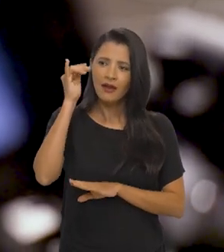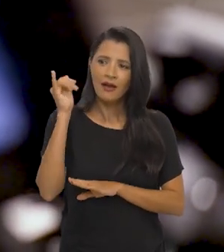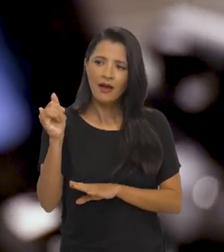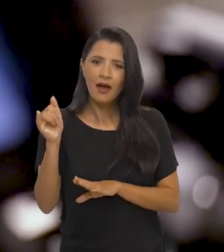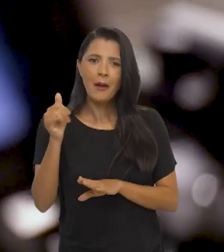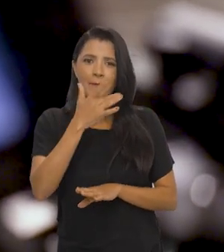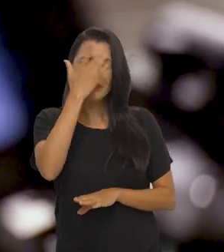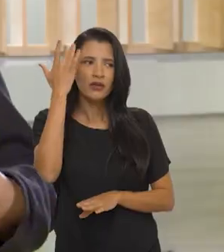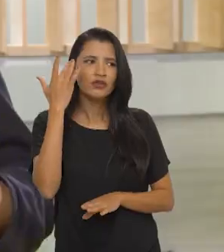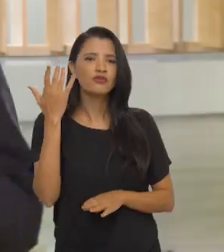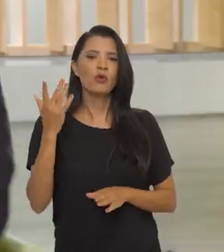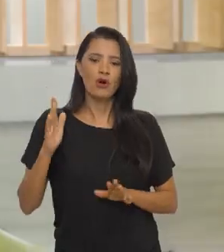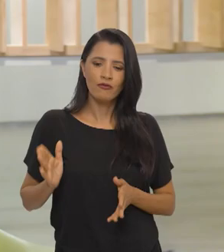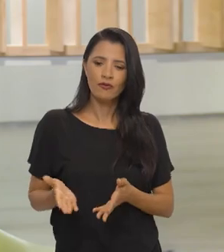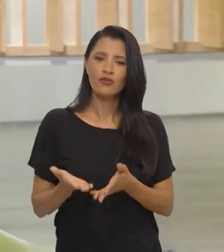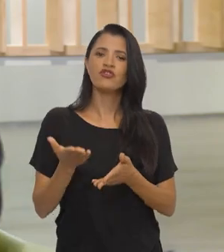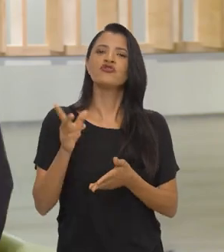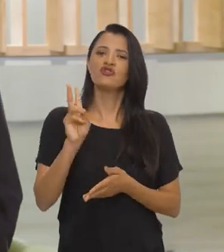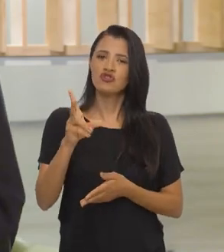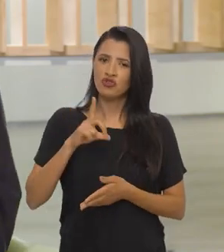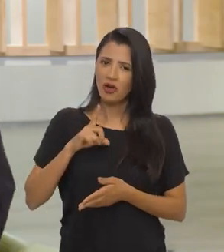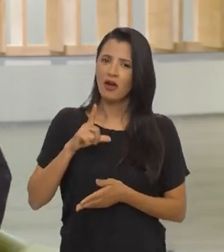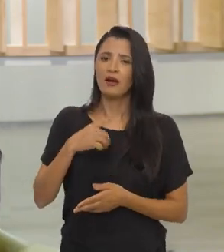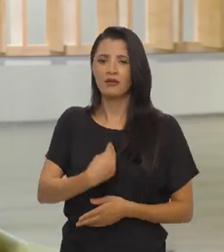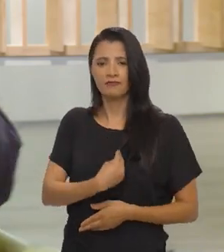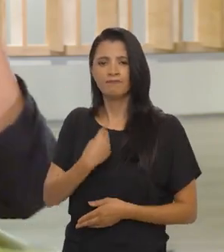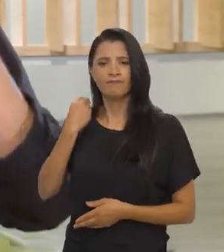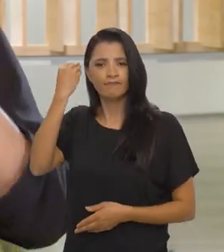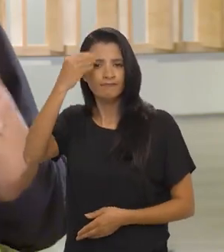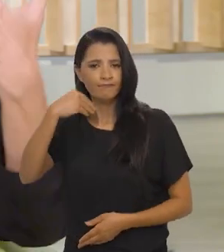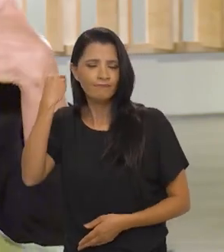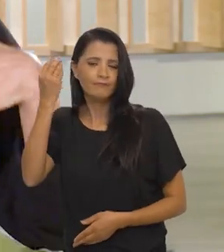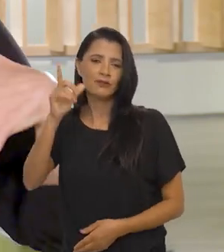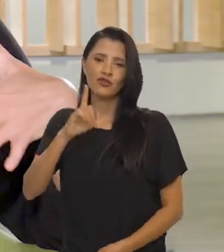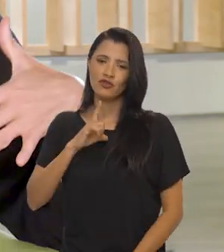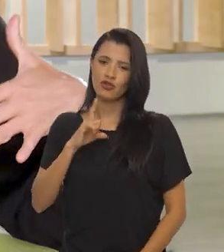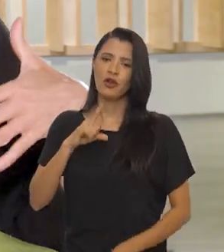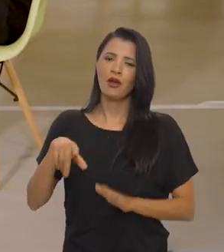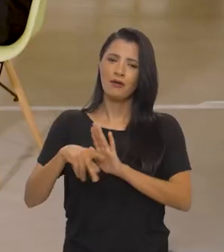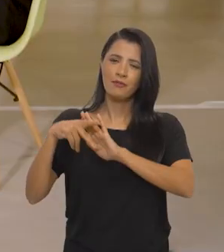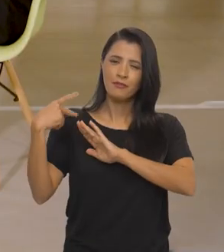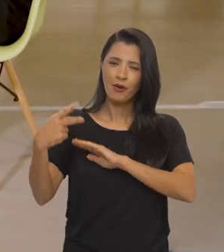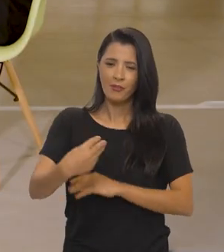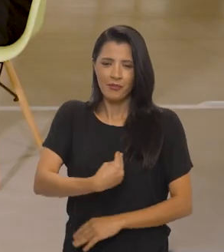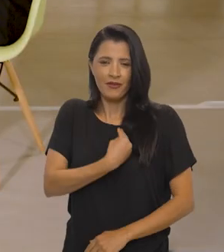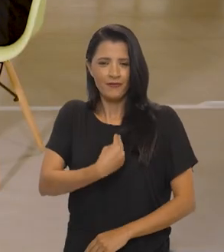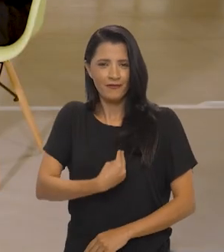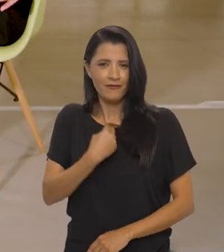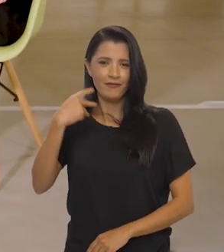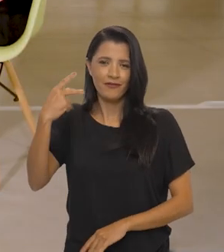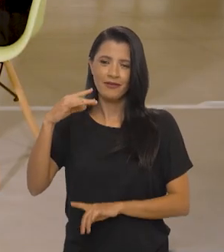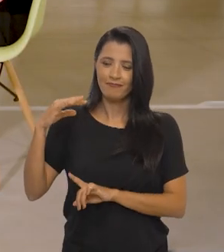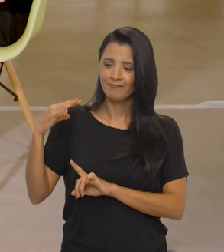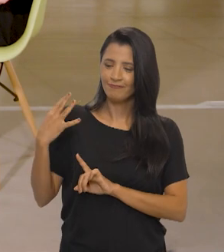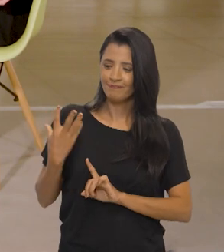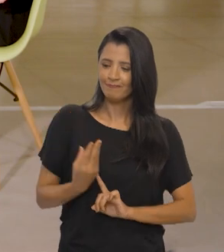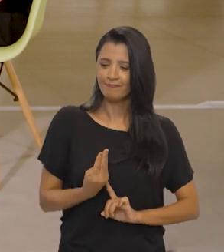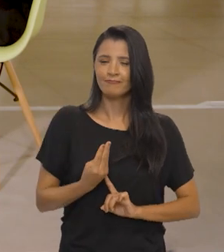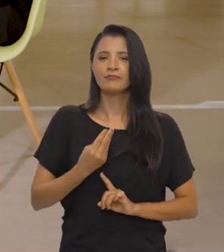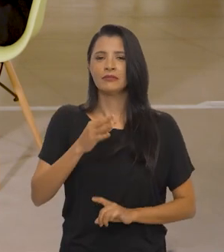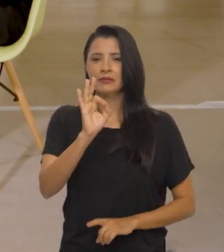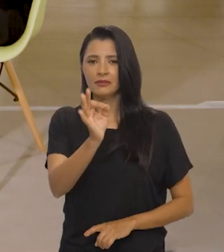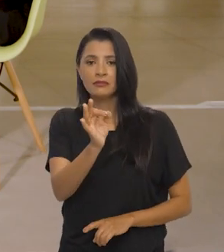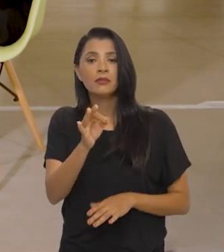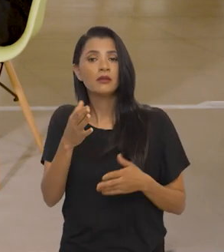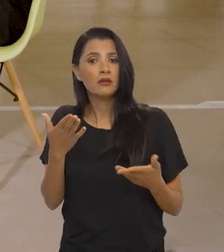na memória, alguém já teve um fomento via Funarte, já viveu uma experiência... Faz parte da vida artística do país. vida artística,